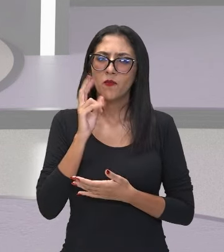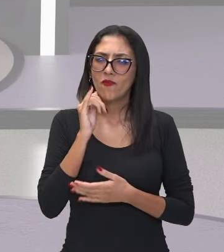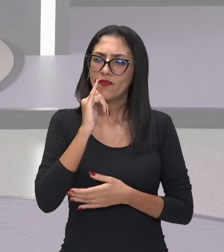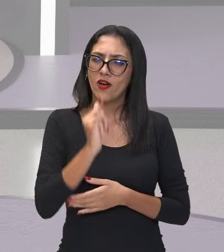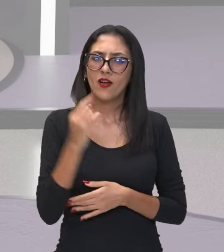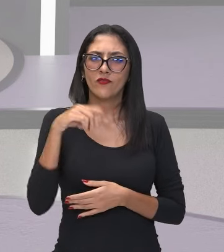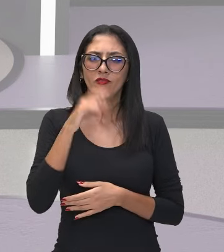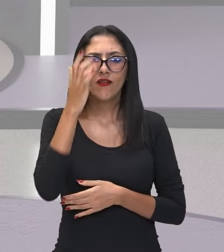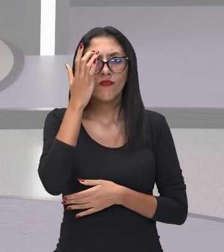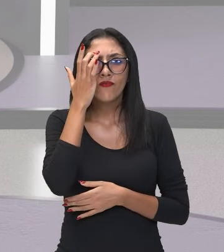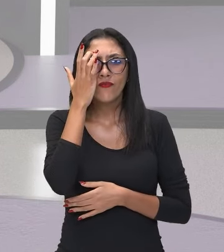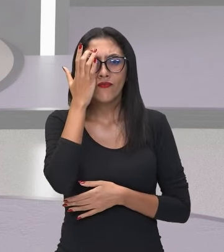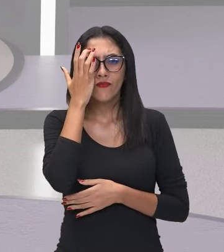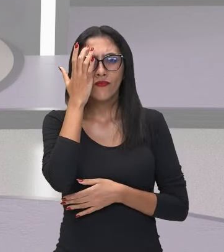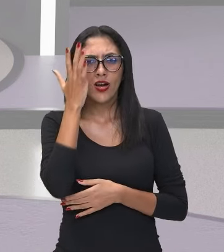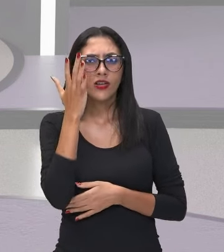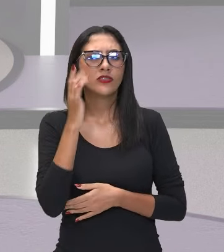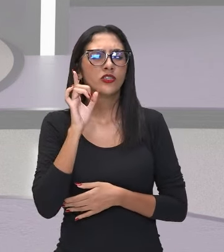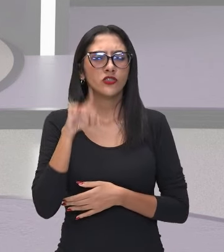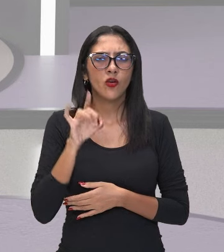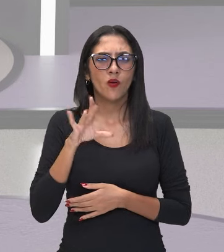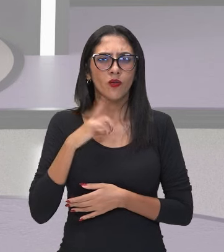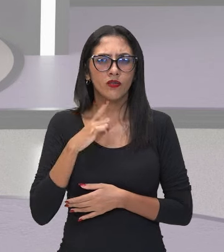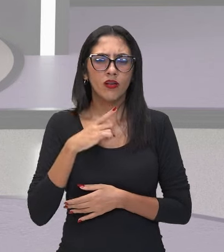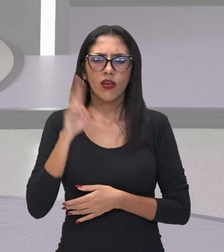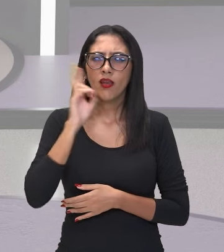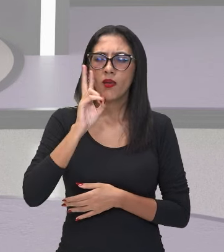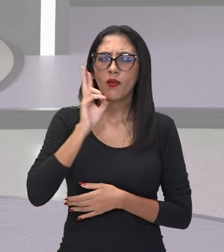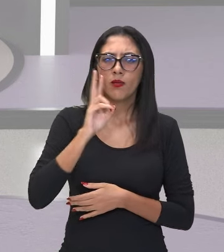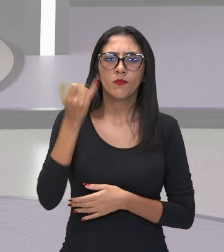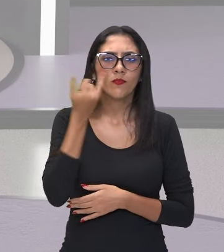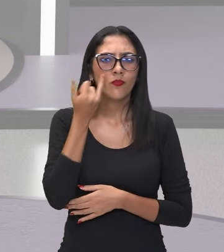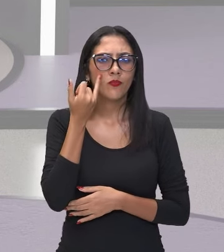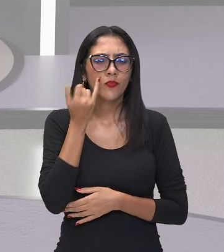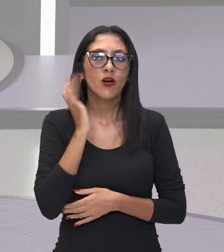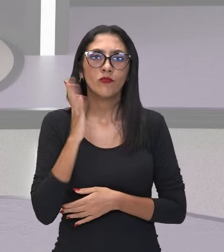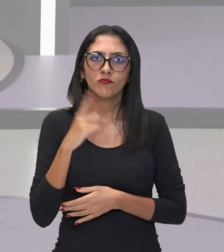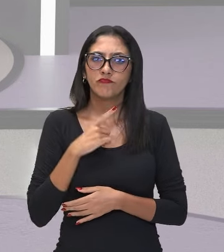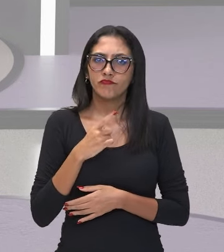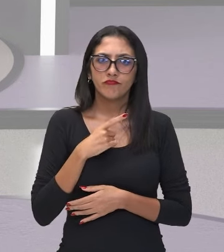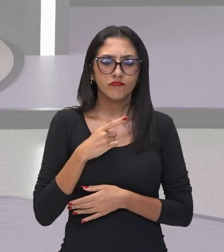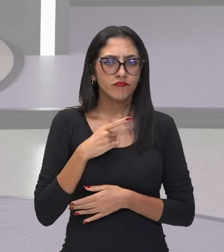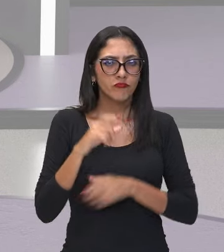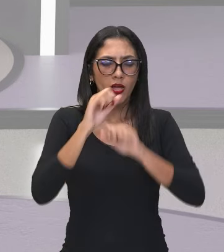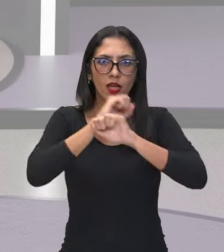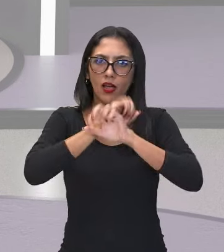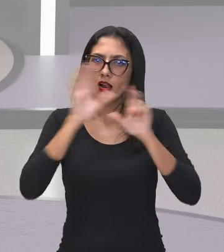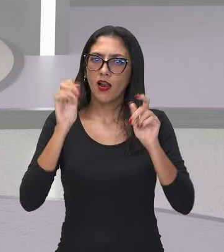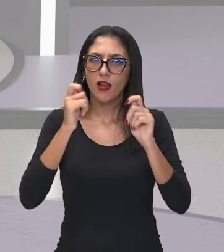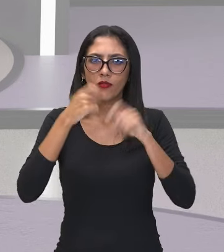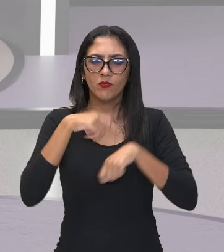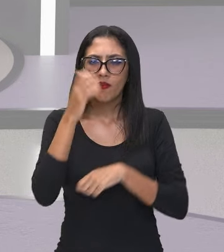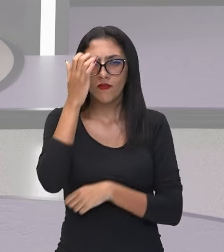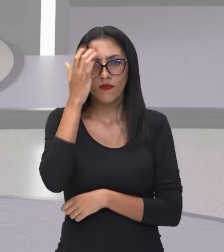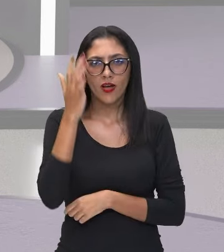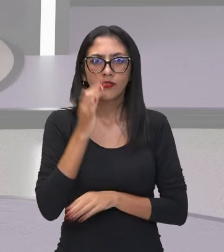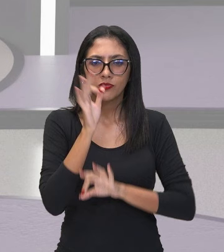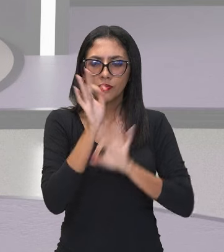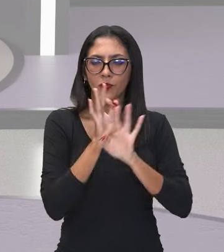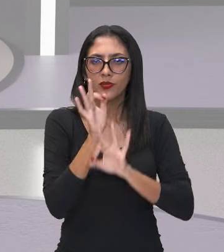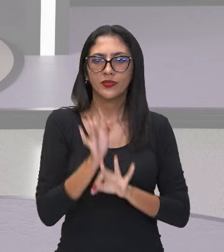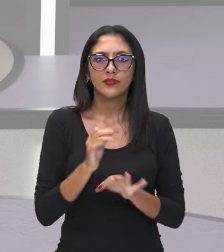É só você guardar essas informações que já farão toda a diferença aí na sua resolução.